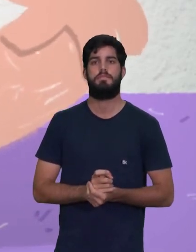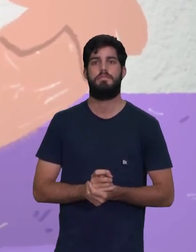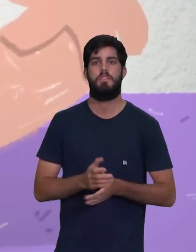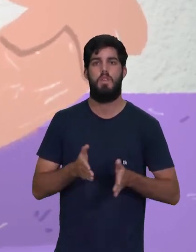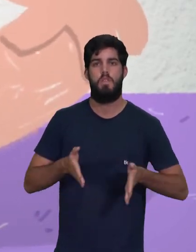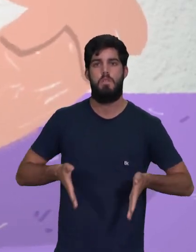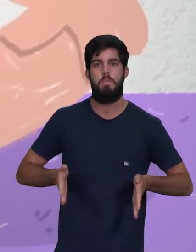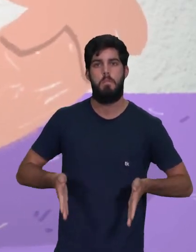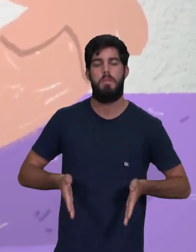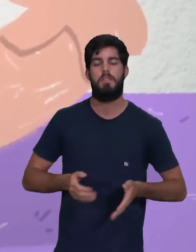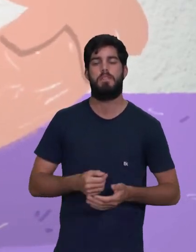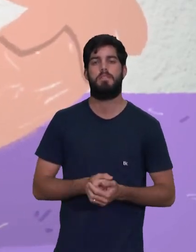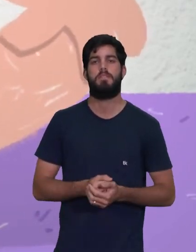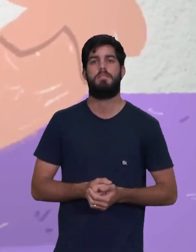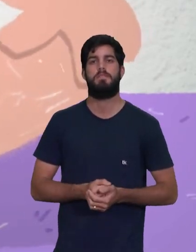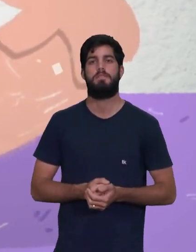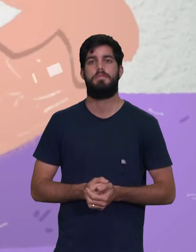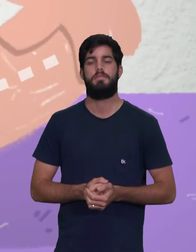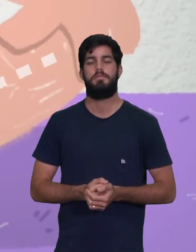coxas,